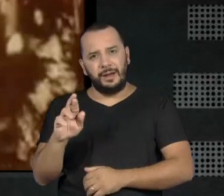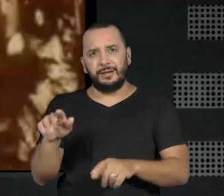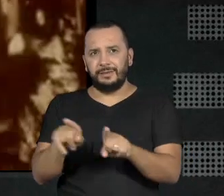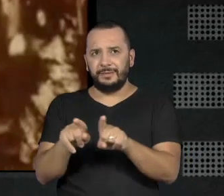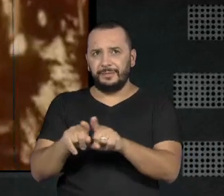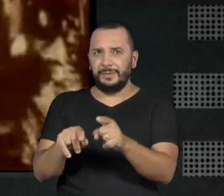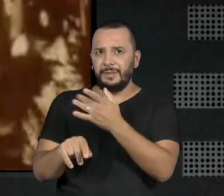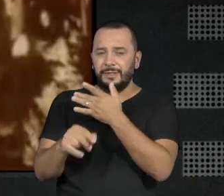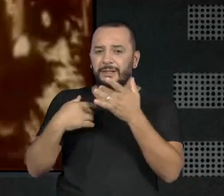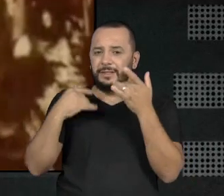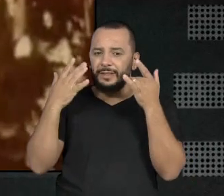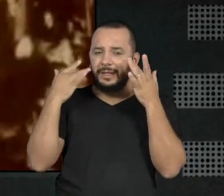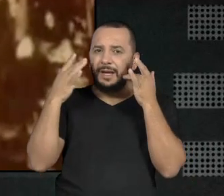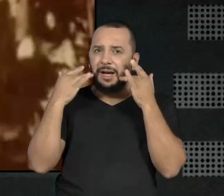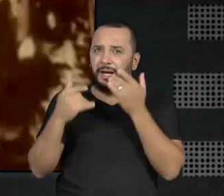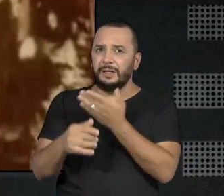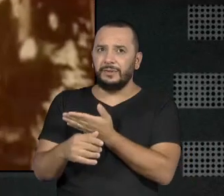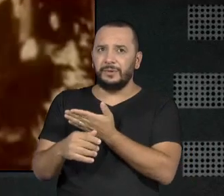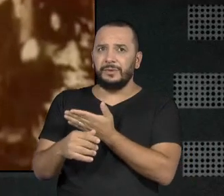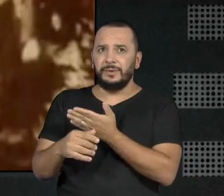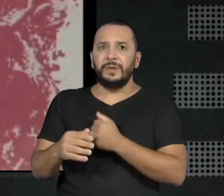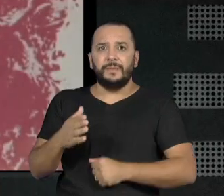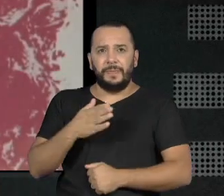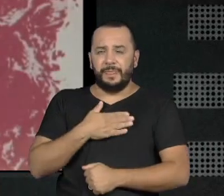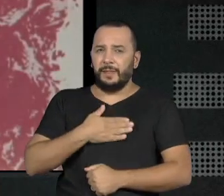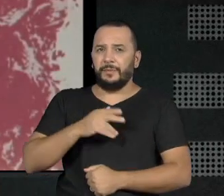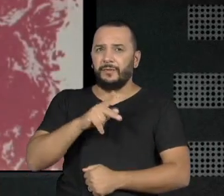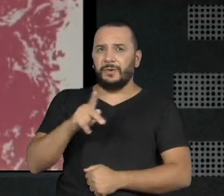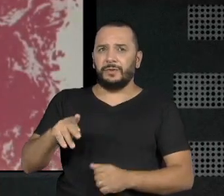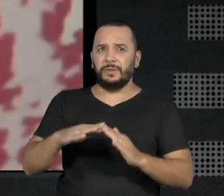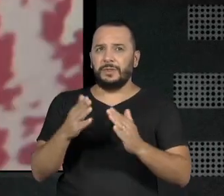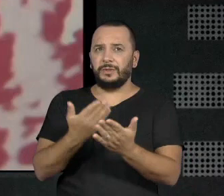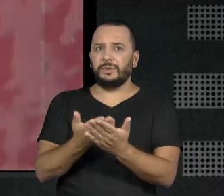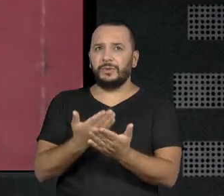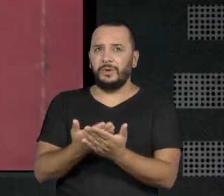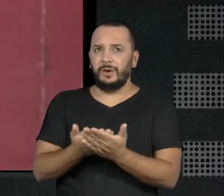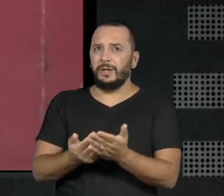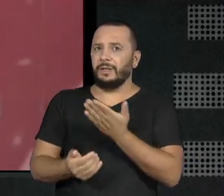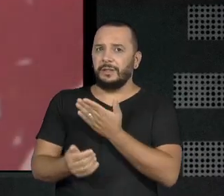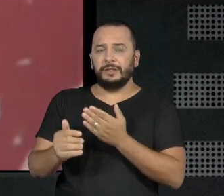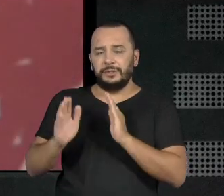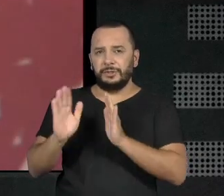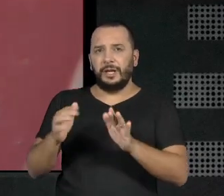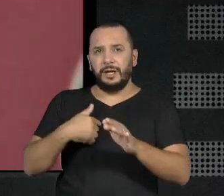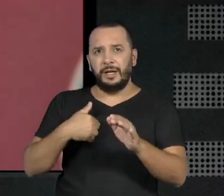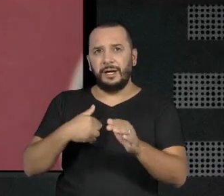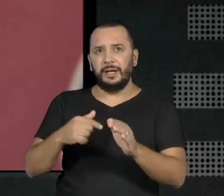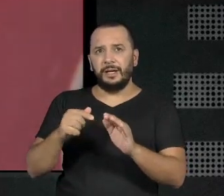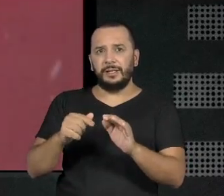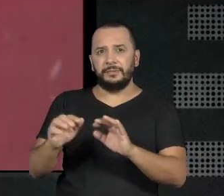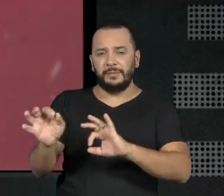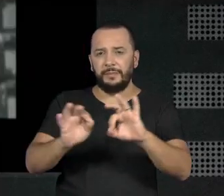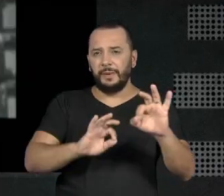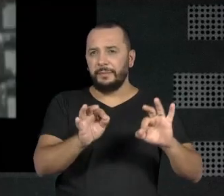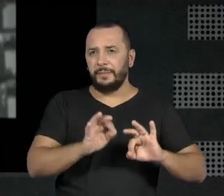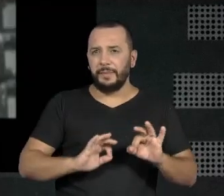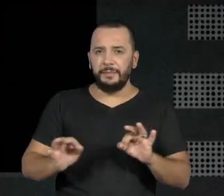Tive a Marika Judari, que tinha sido minha professora na escola, depois para fazer a coreografia do Ré.